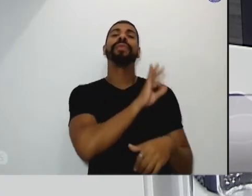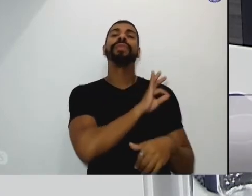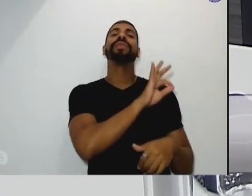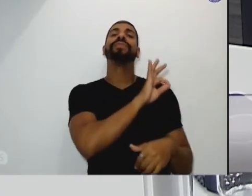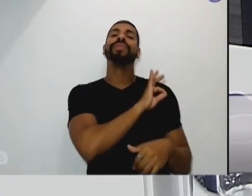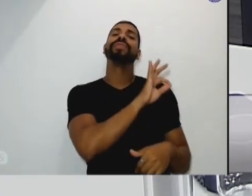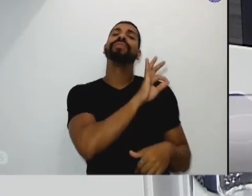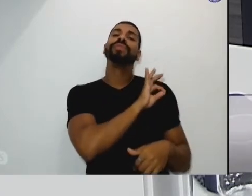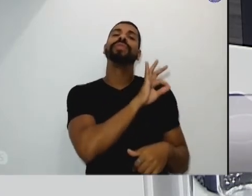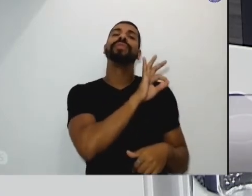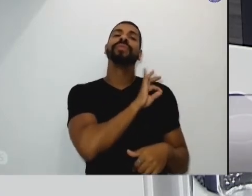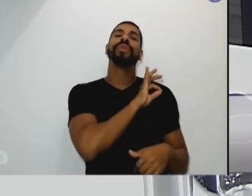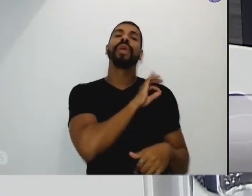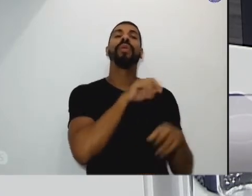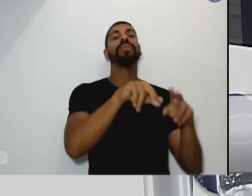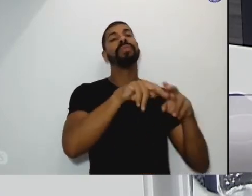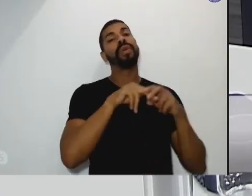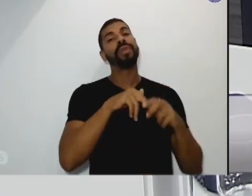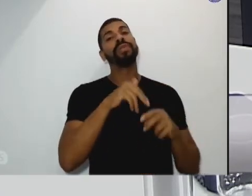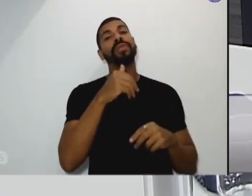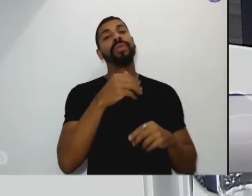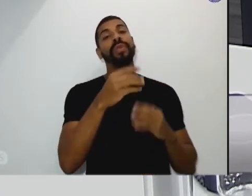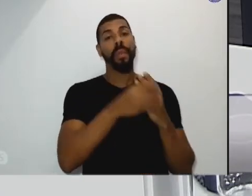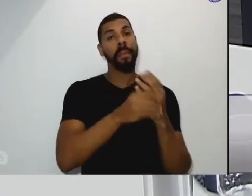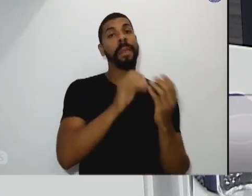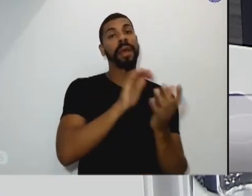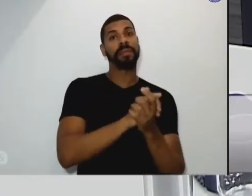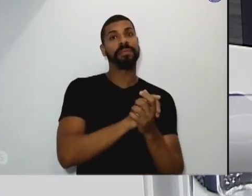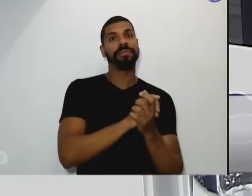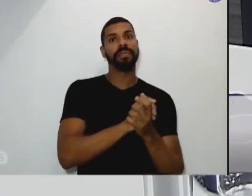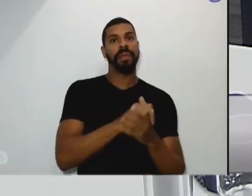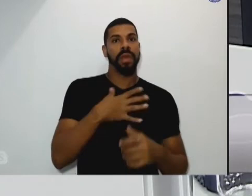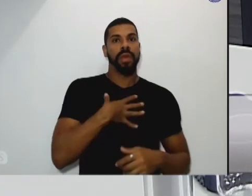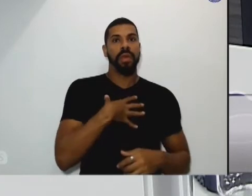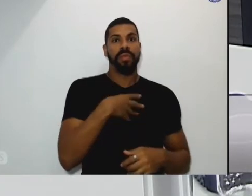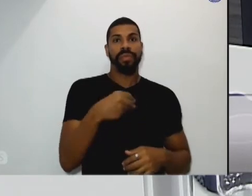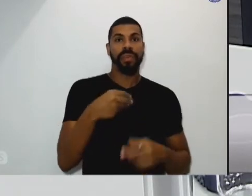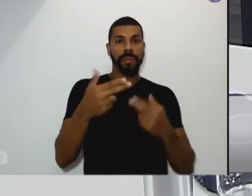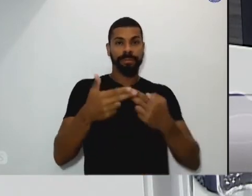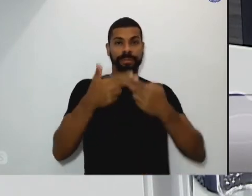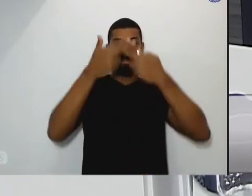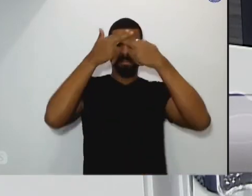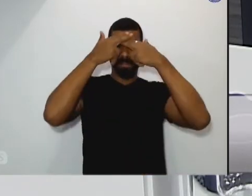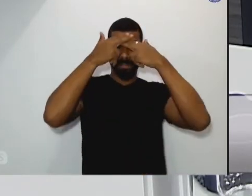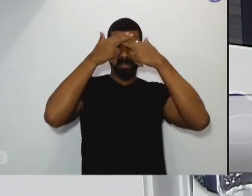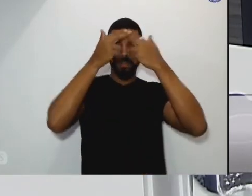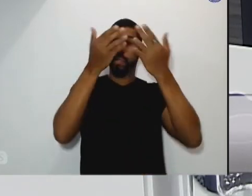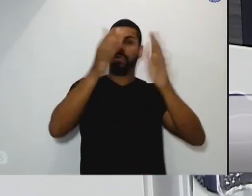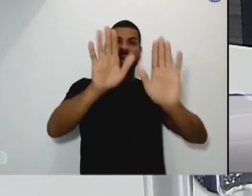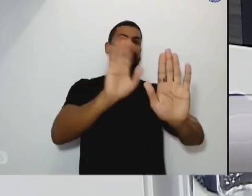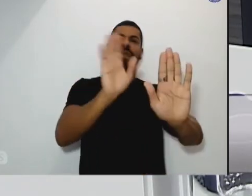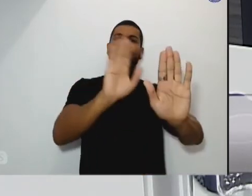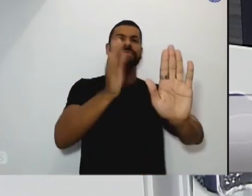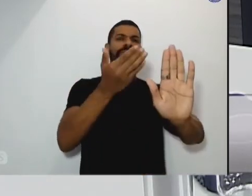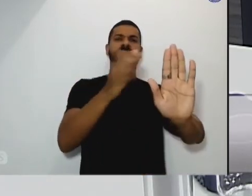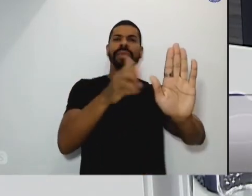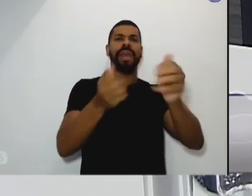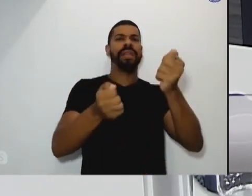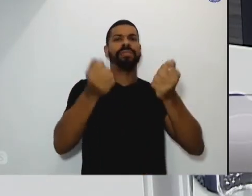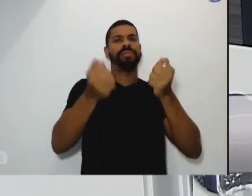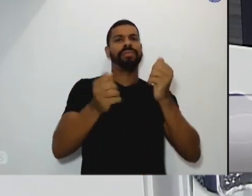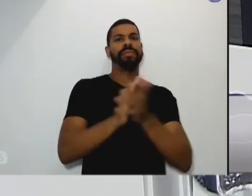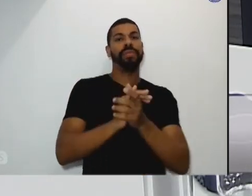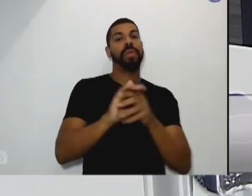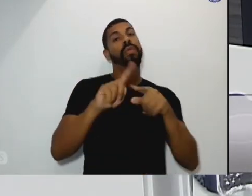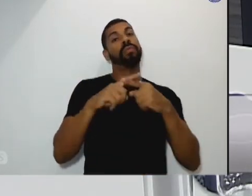marido e a criança ficou meio que traumatizada então ela não queria que a viatura passasse a gente respeita ela